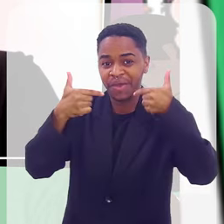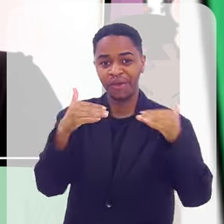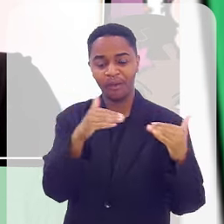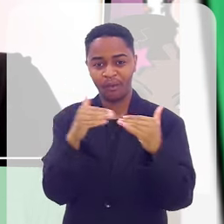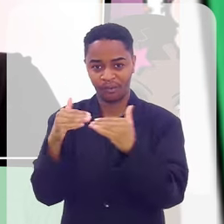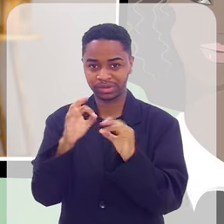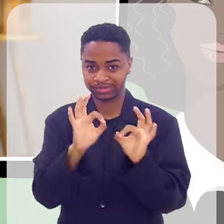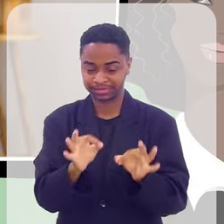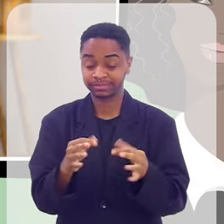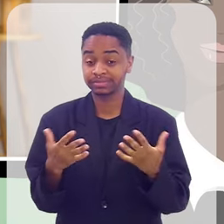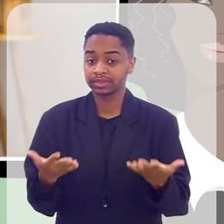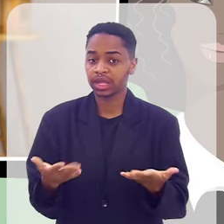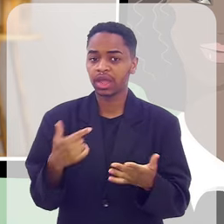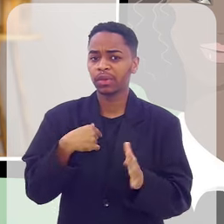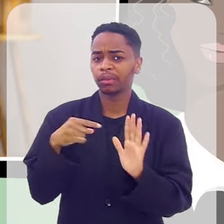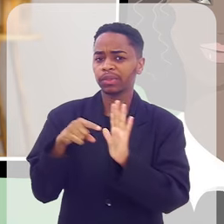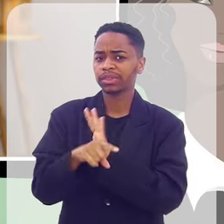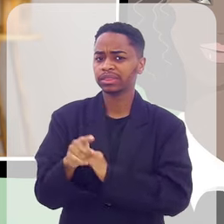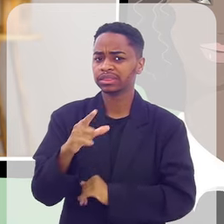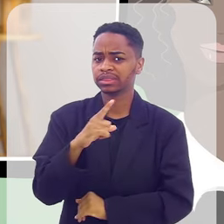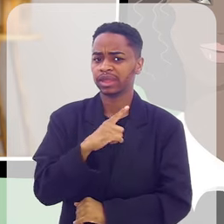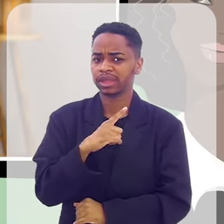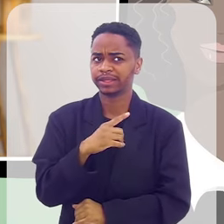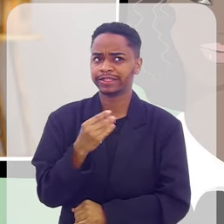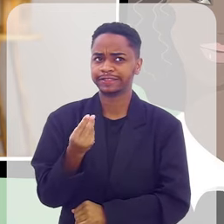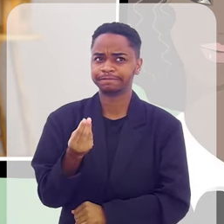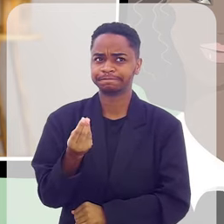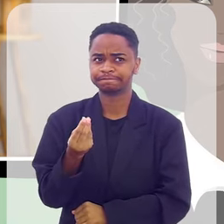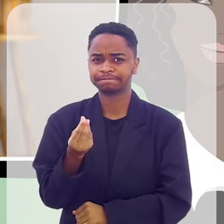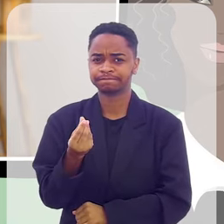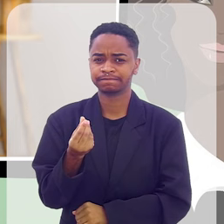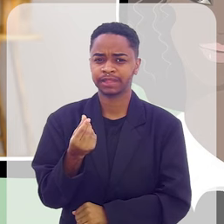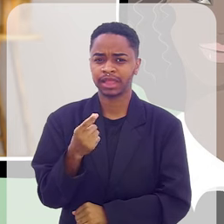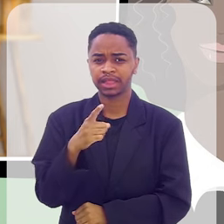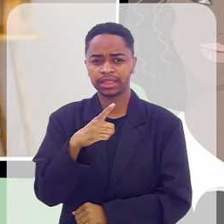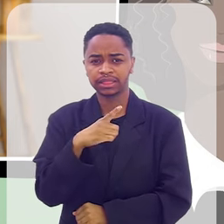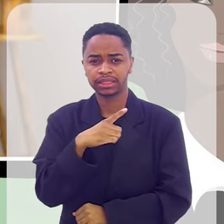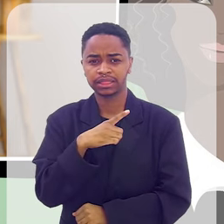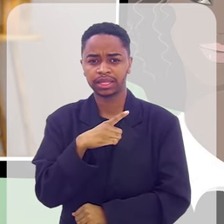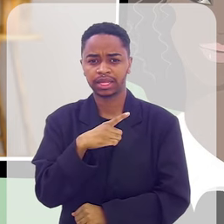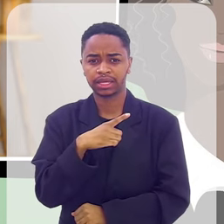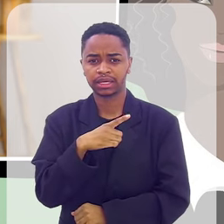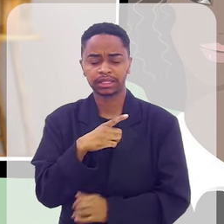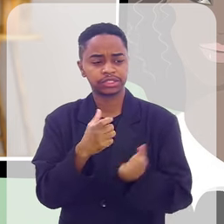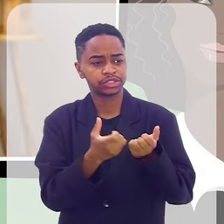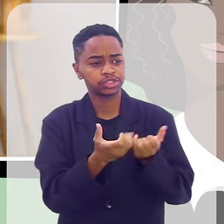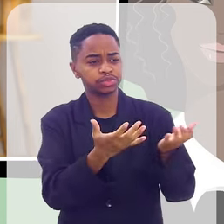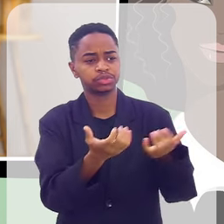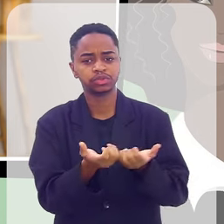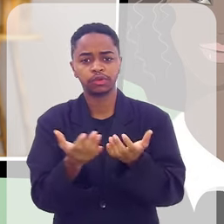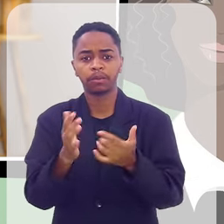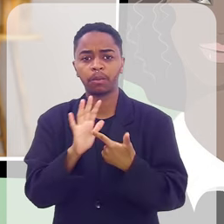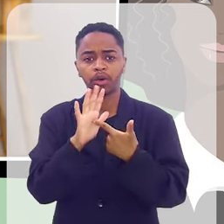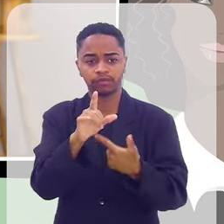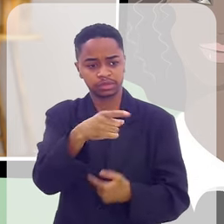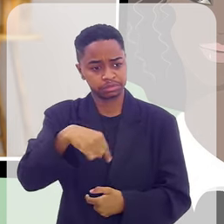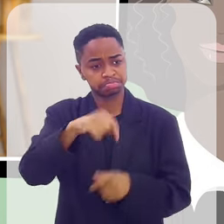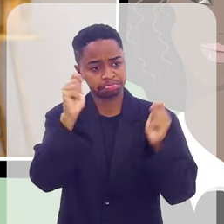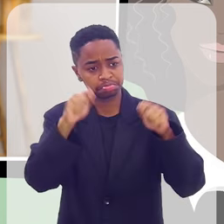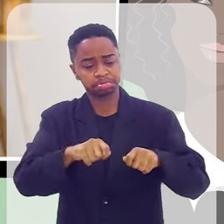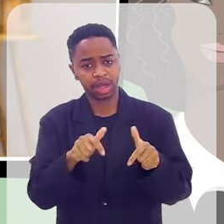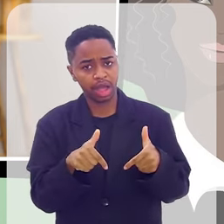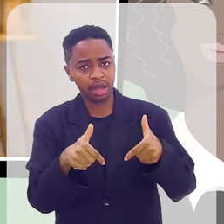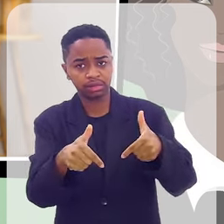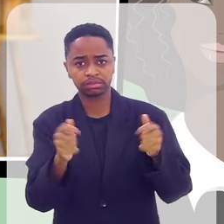concordando. Tem essa distribuição de sim, você pode doar, você